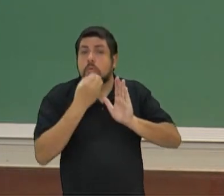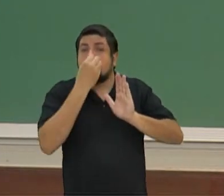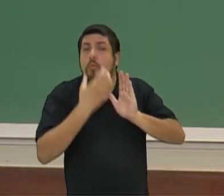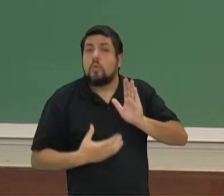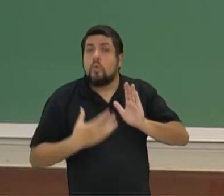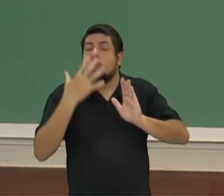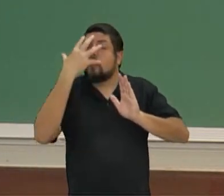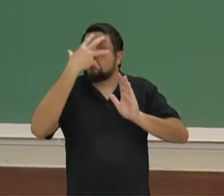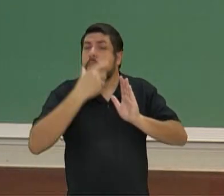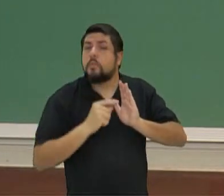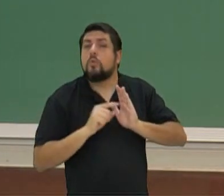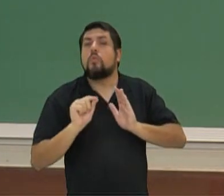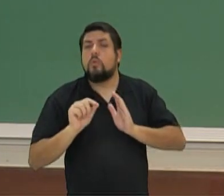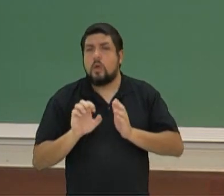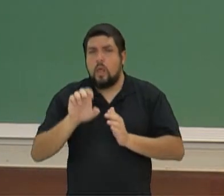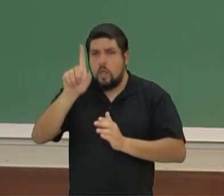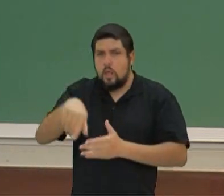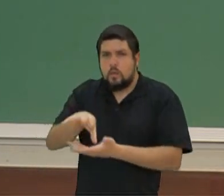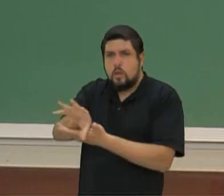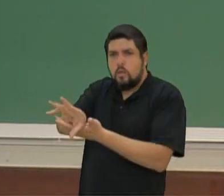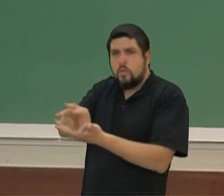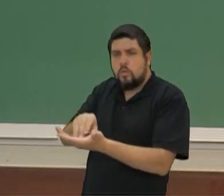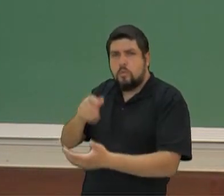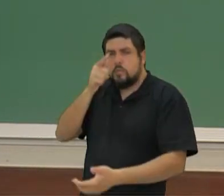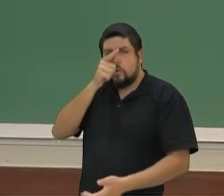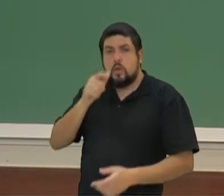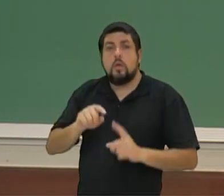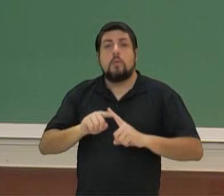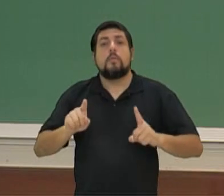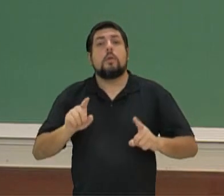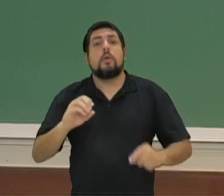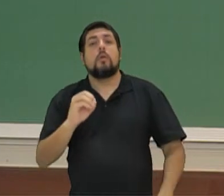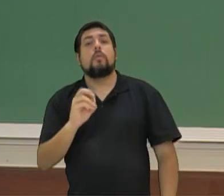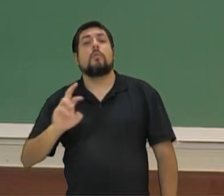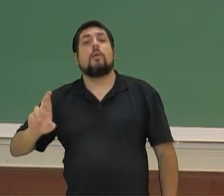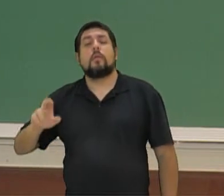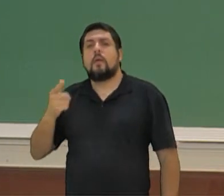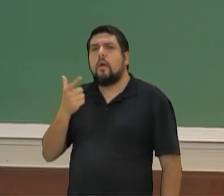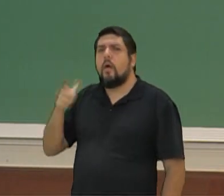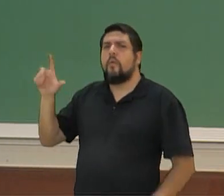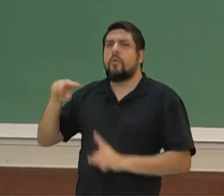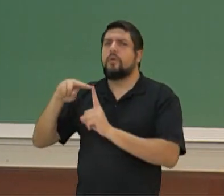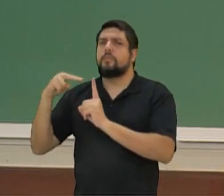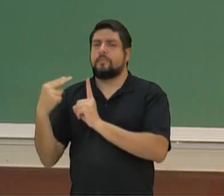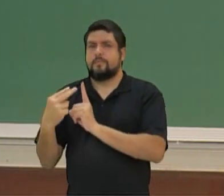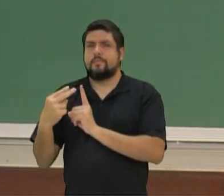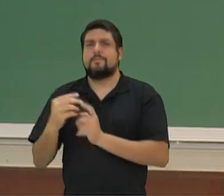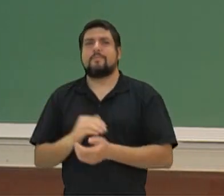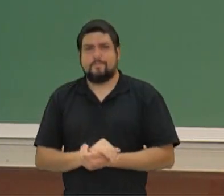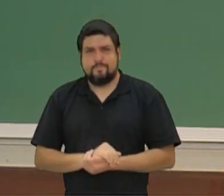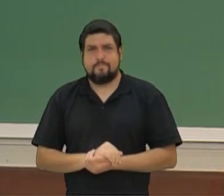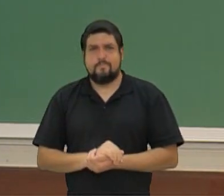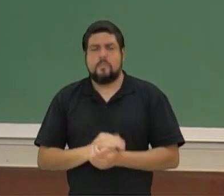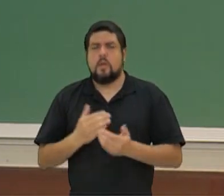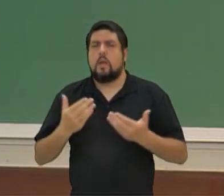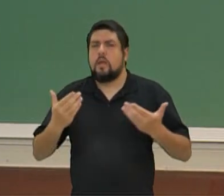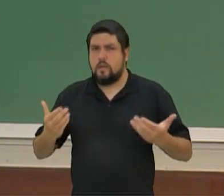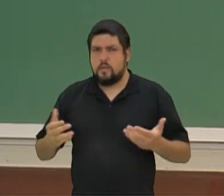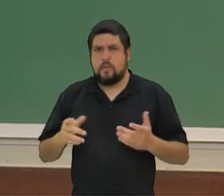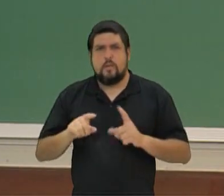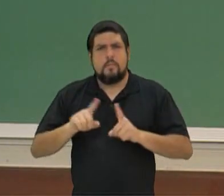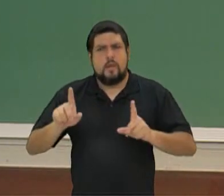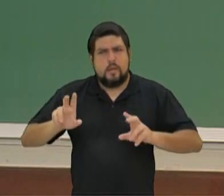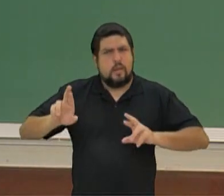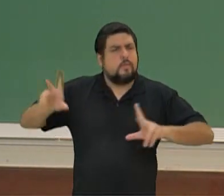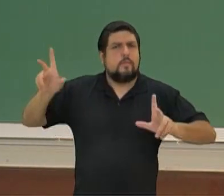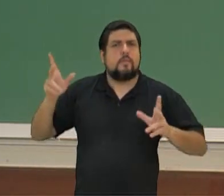Mas e no mundo oriental? Que é uma outra visão. Não é mesmo? Por isso que a gente chama tanta atenção e fala assim, nossa, é tão diferente,